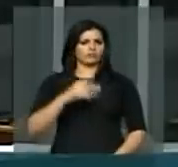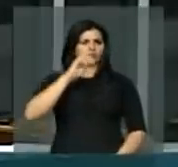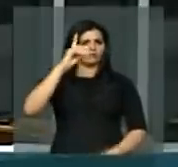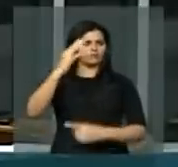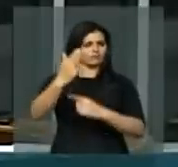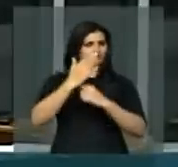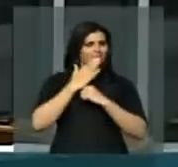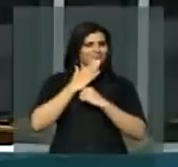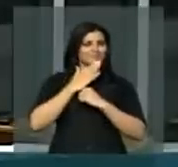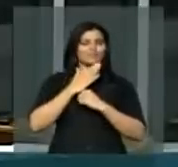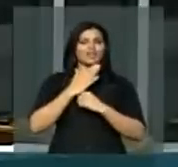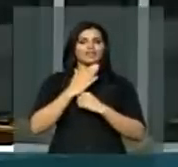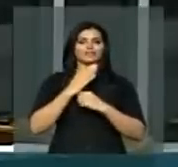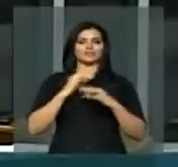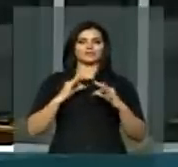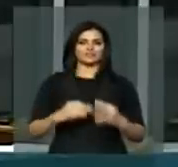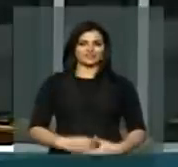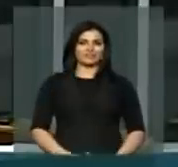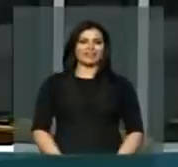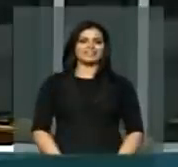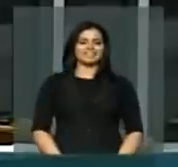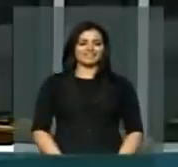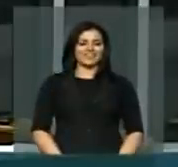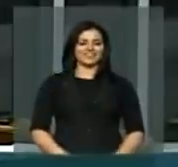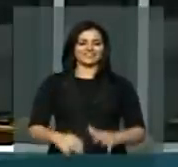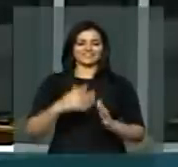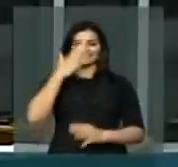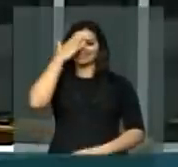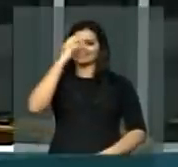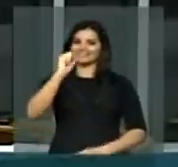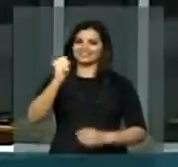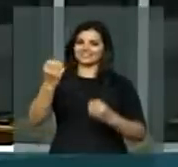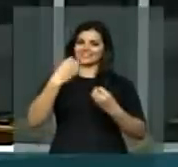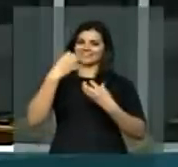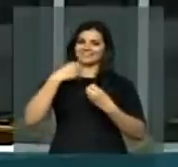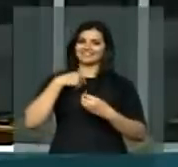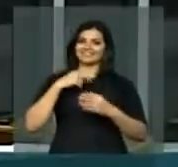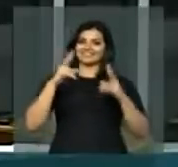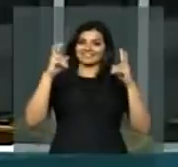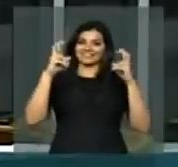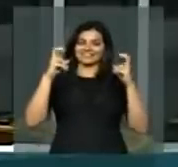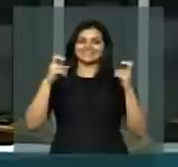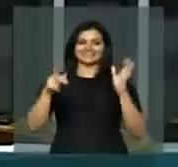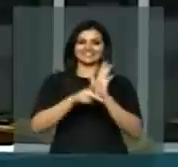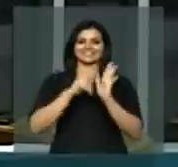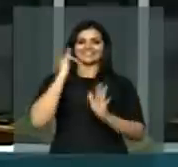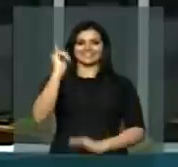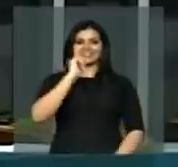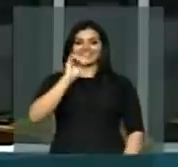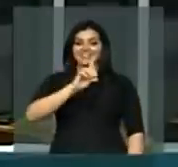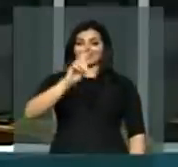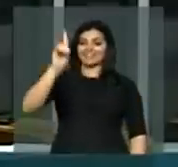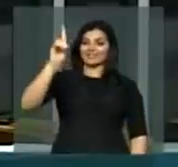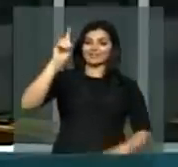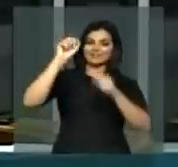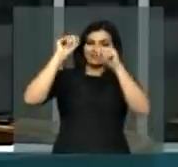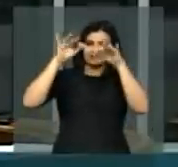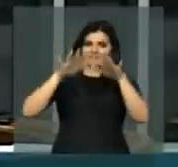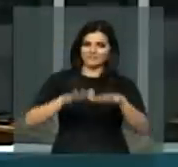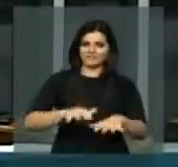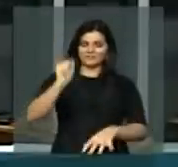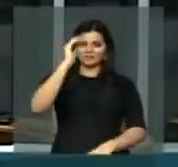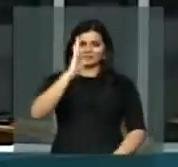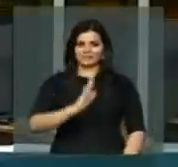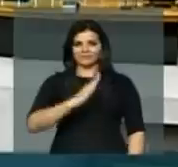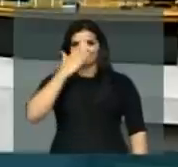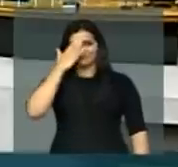que ele nos dê sabedoria para lidarmos com este assunto tão importante e que Deus abençoe o Brasil.